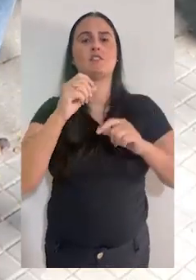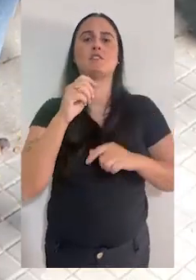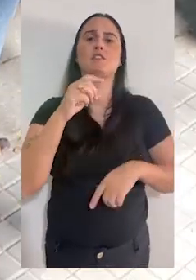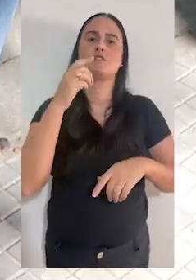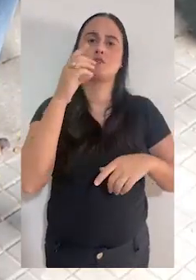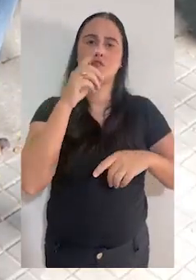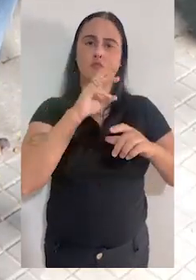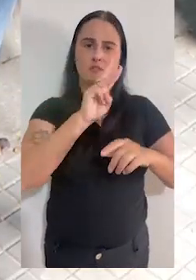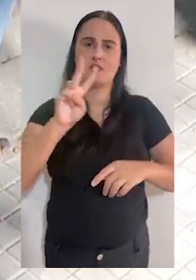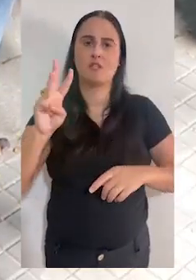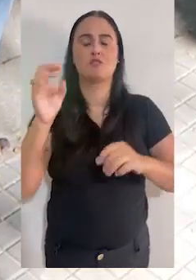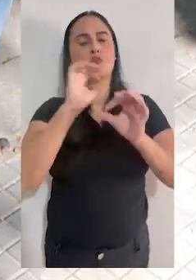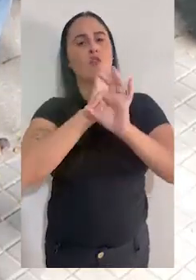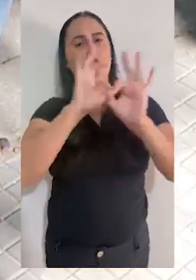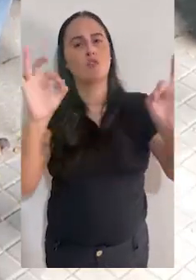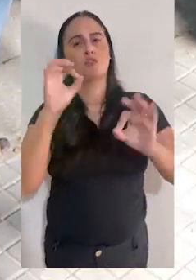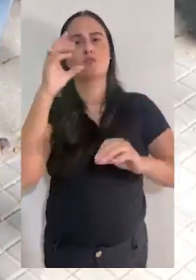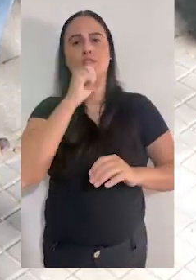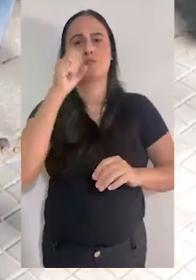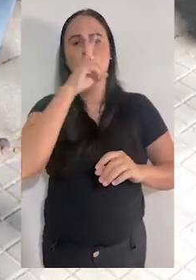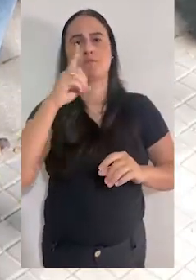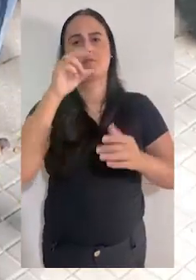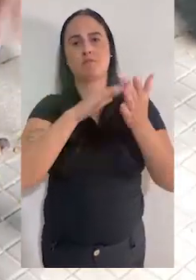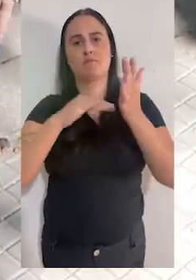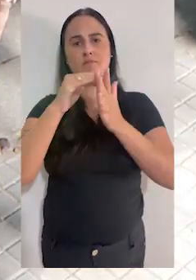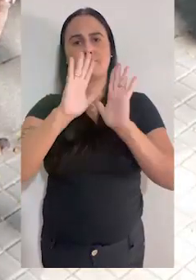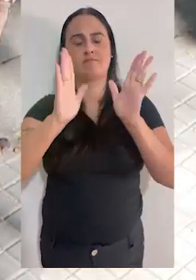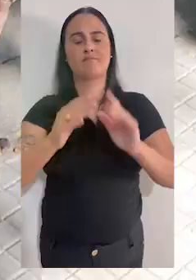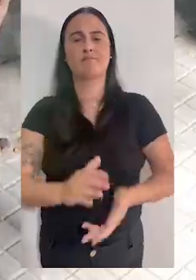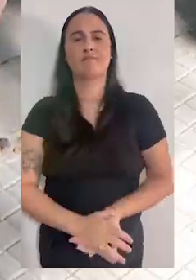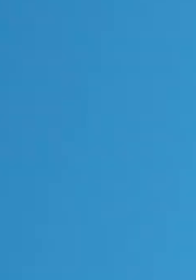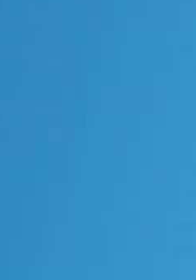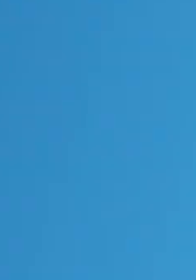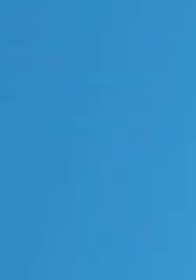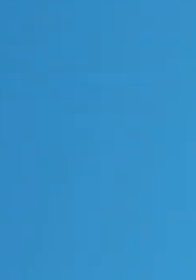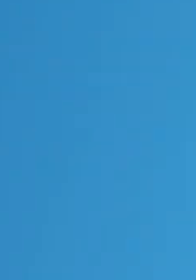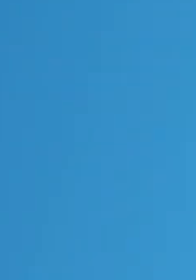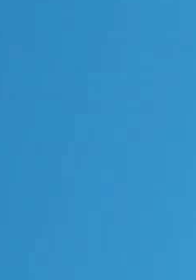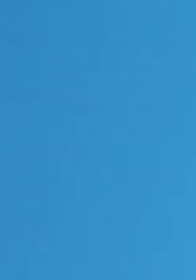a partir da próxima semana. Um ótimo fim de semana para todos. Tchau, tchau!